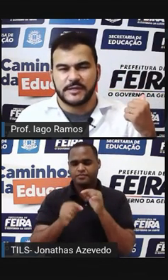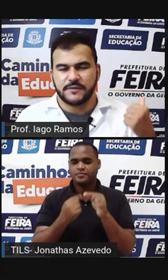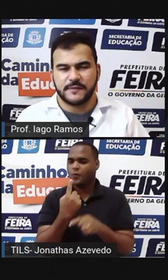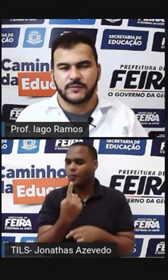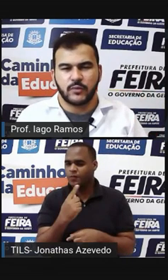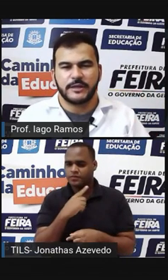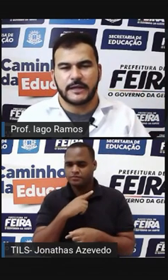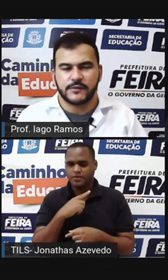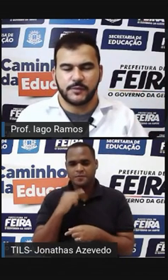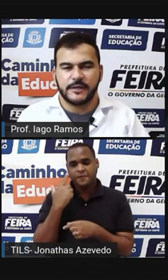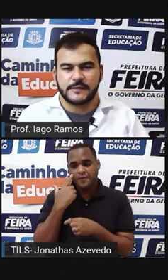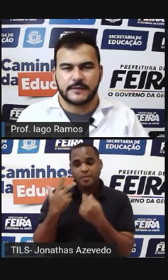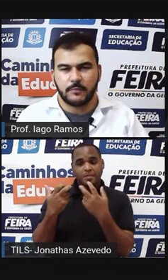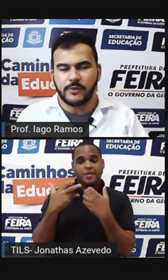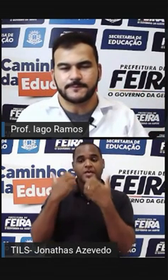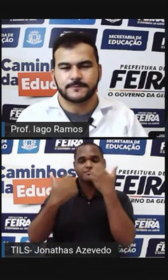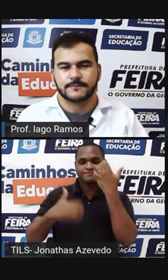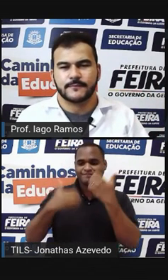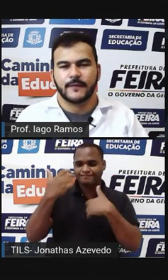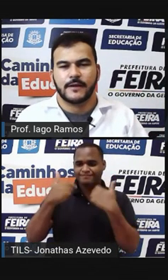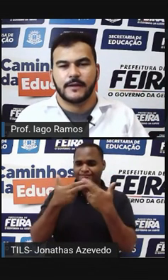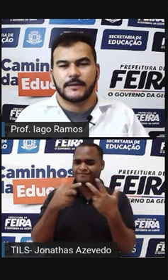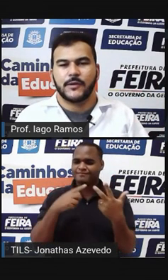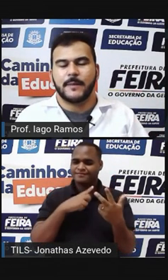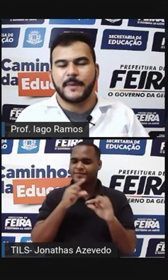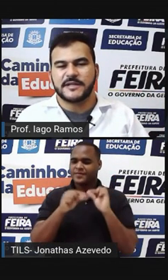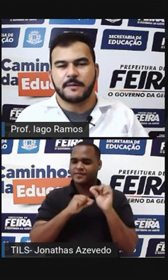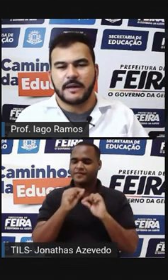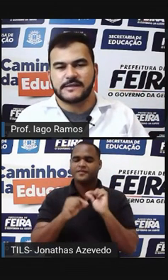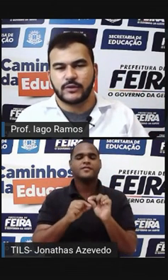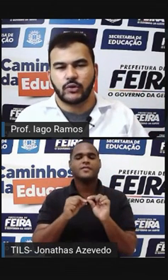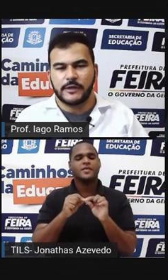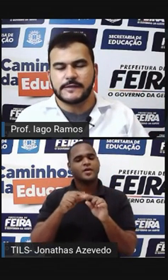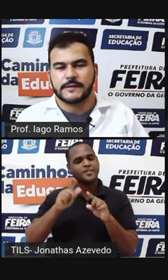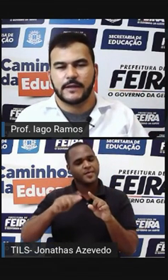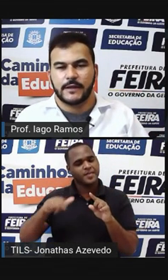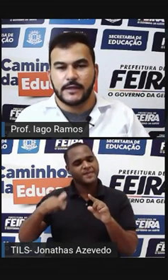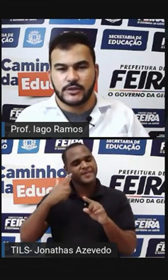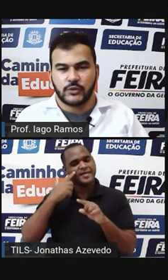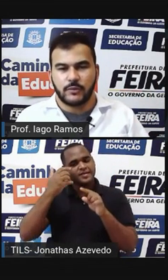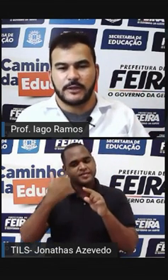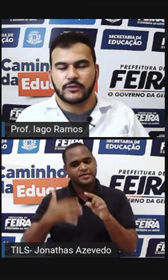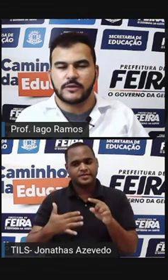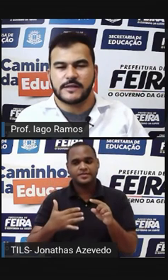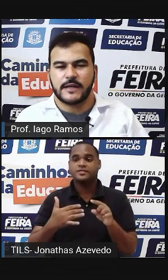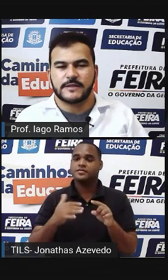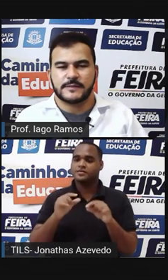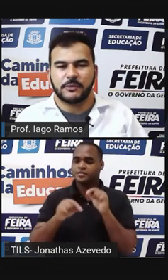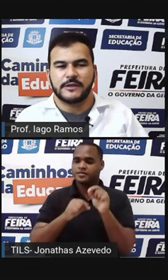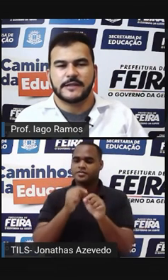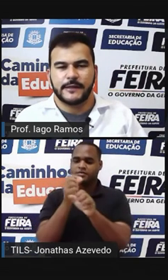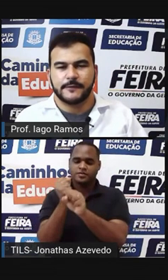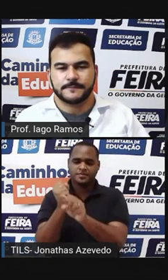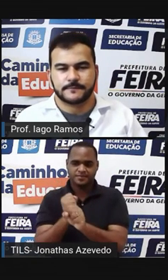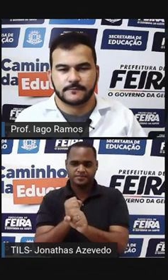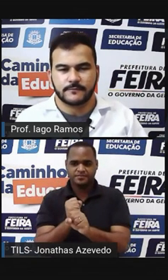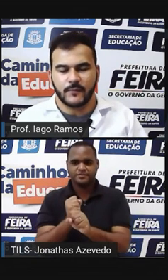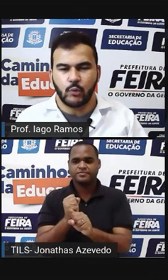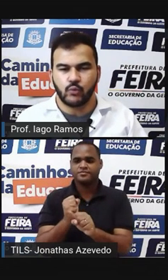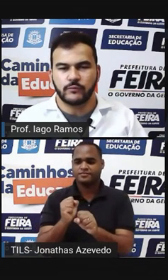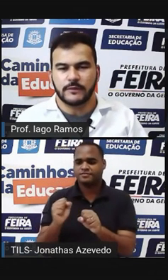a gente viu isso Eu fiz um comentário sobre isso Tá bom? Então repete a base 2 E soma todos aqueles expoentes ali